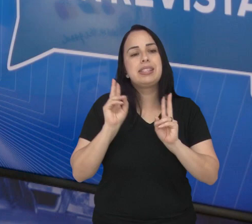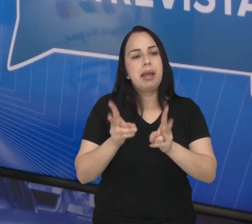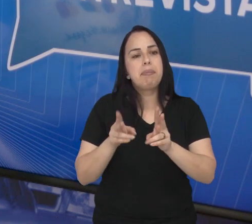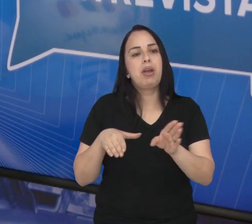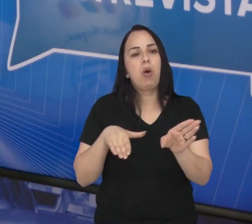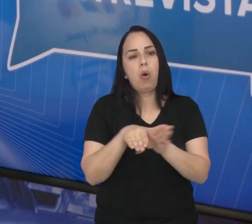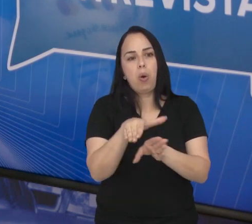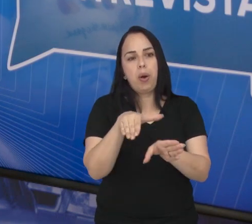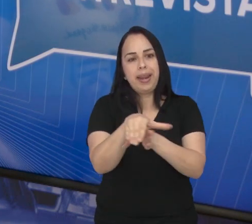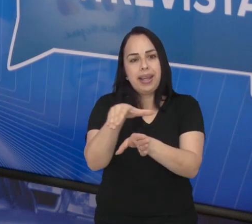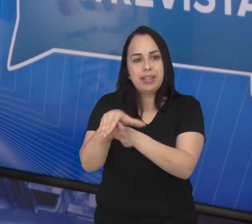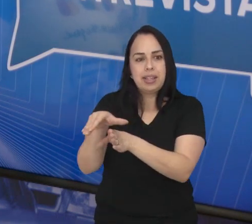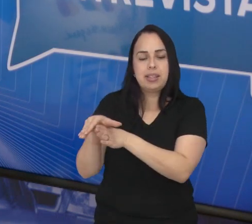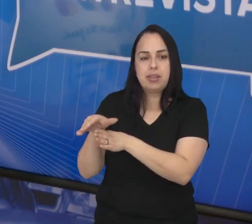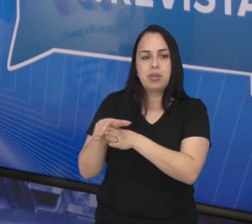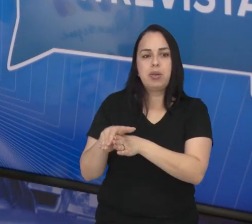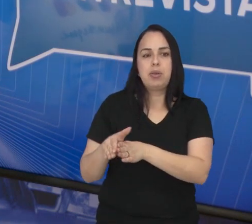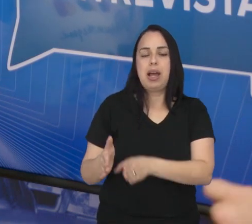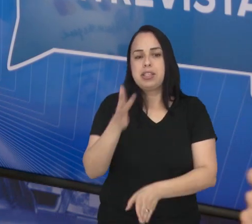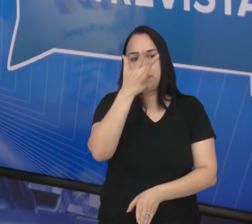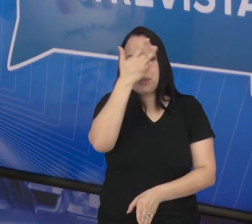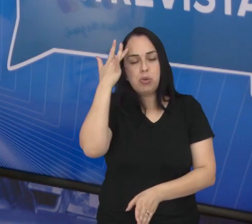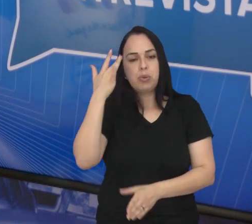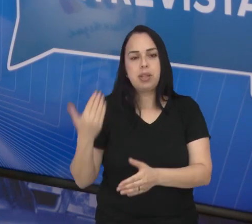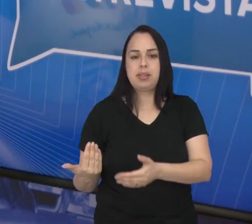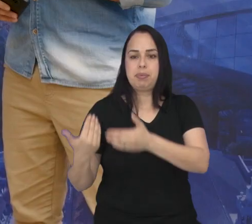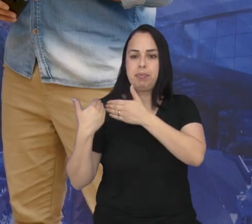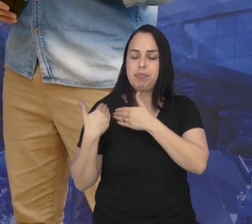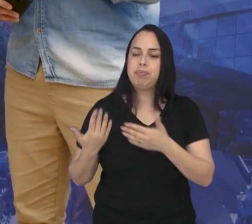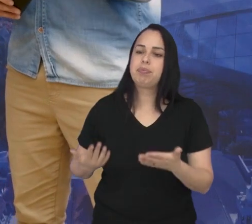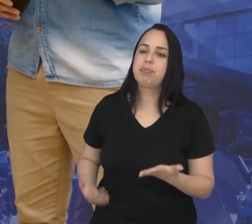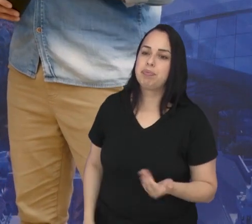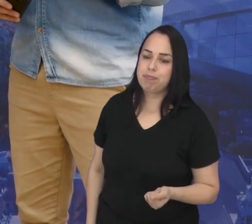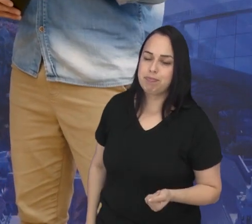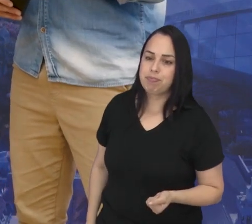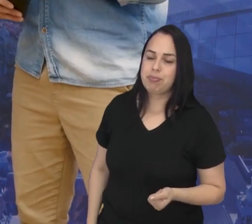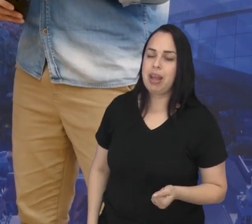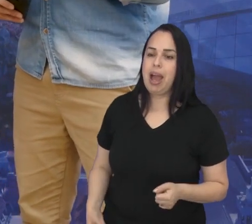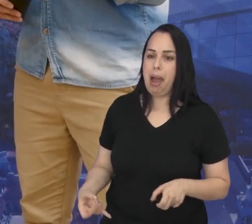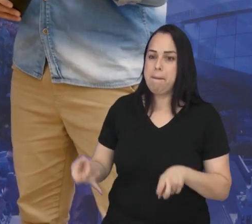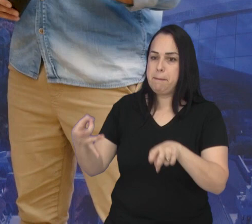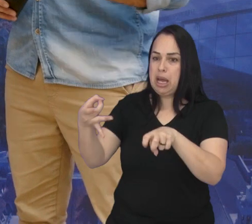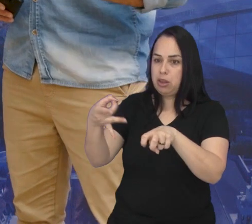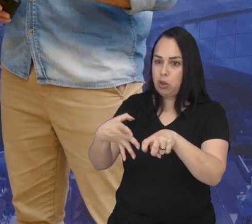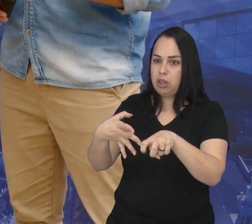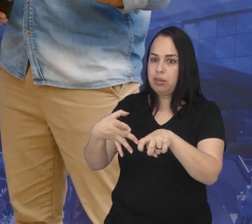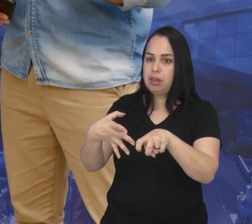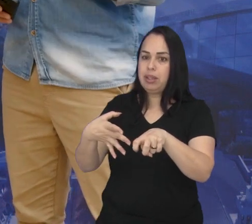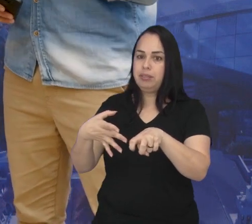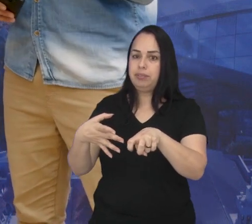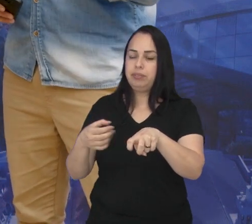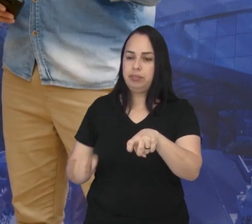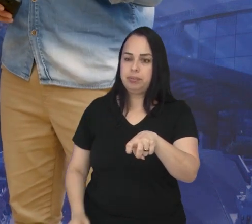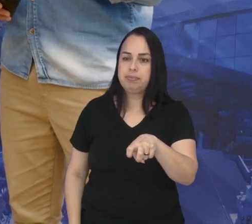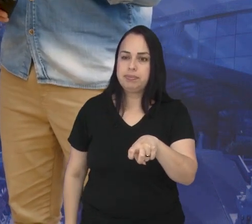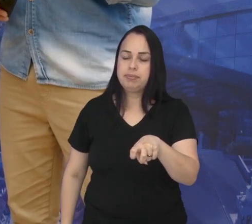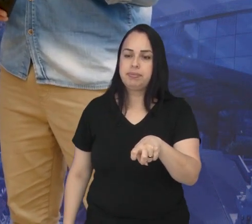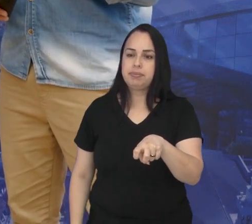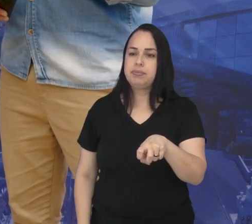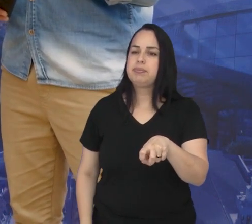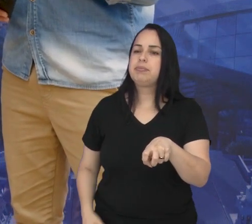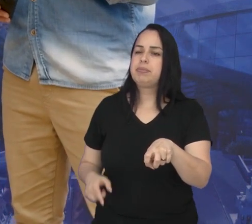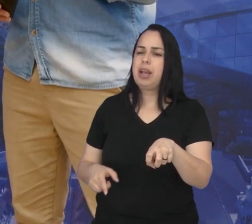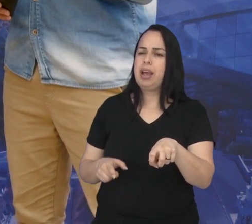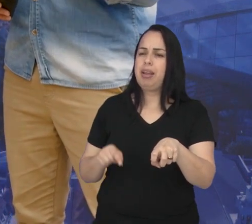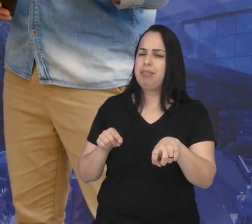a orientação desses tutores. E, assim, mas essa questão de abandono animal, ela